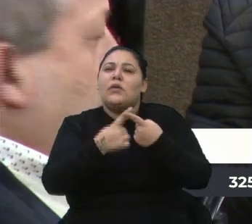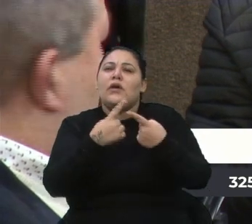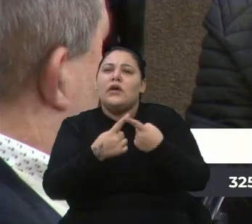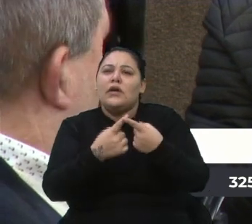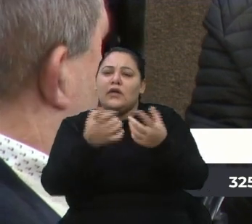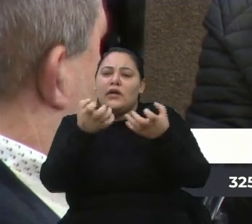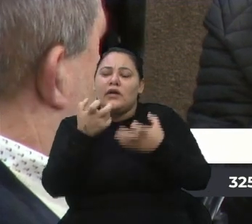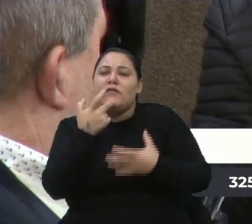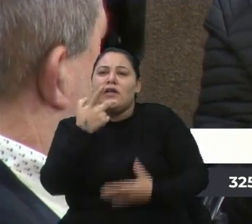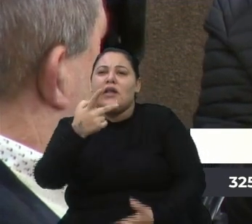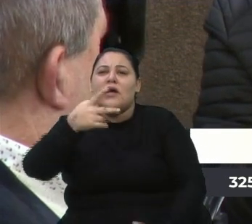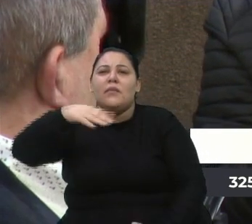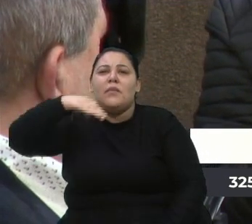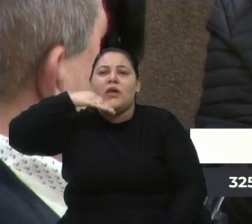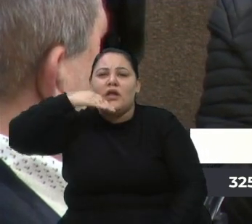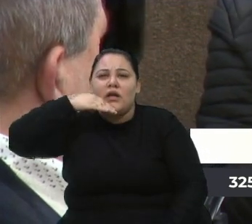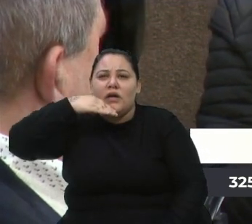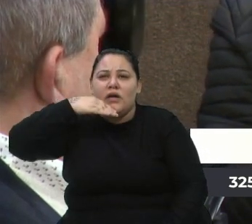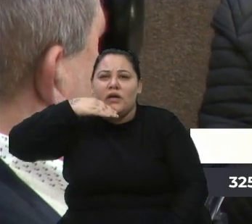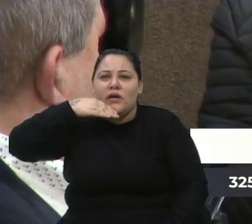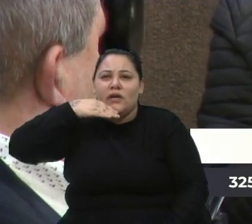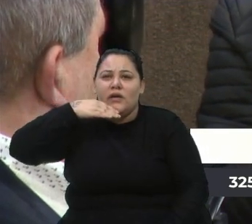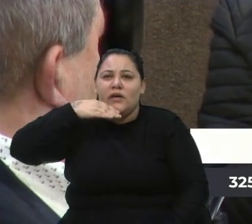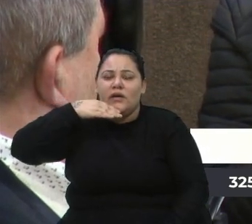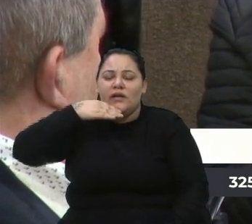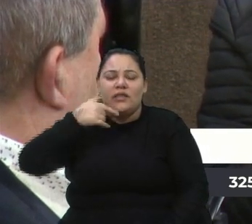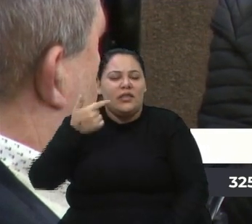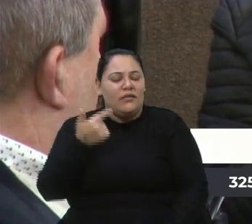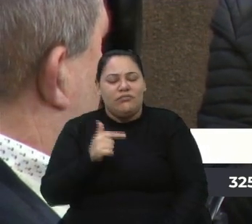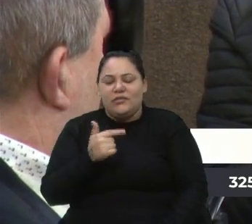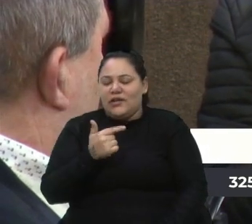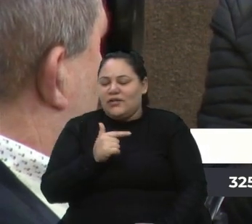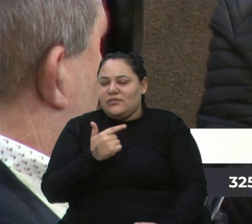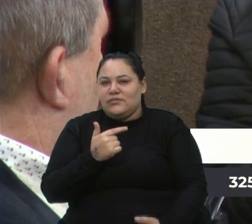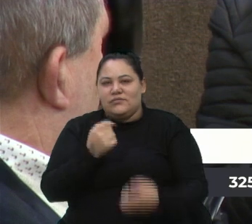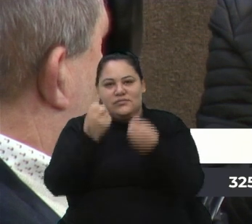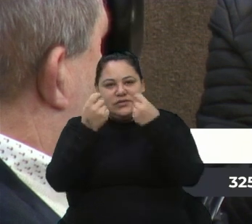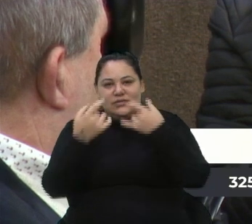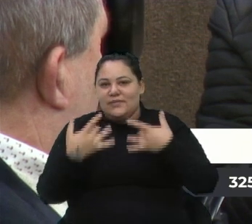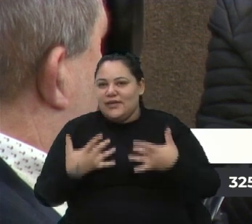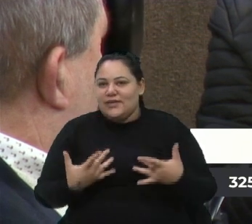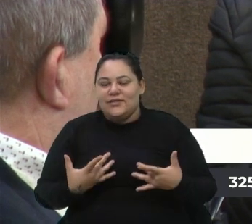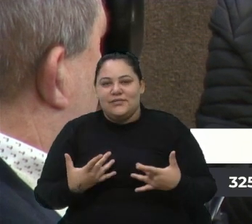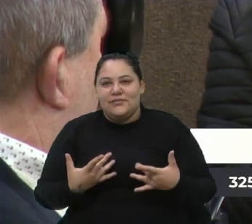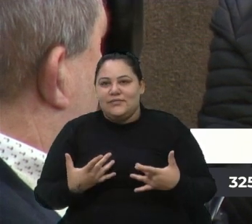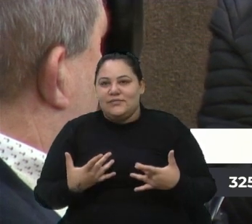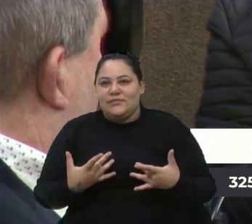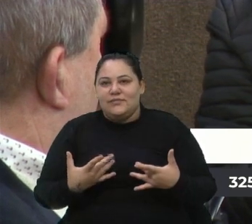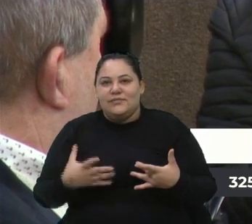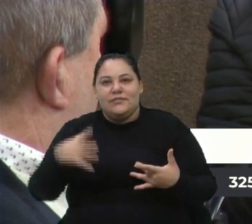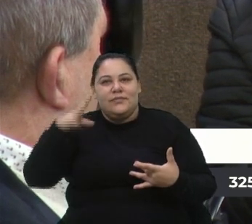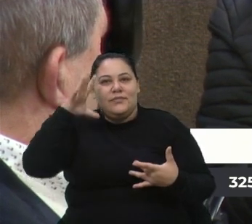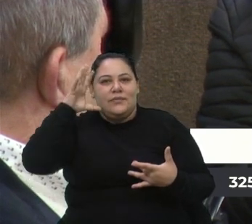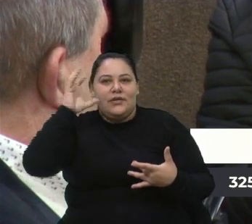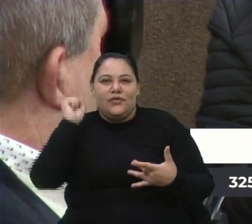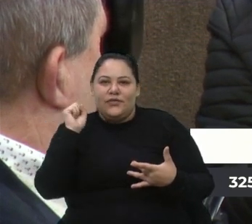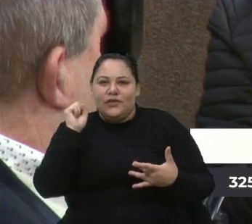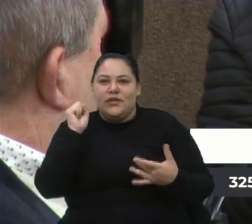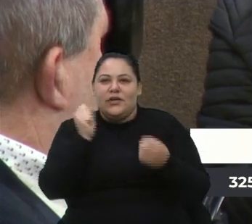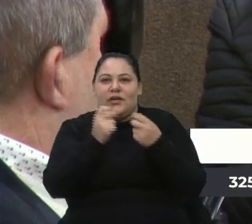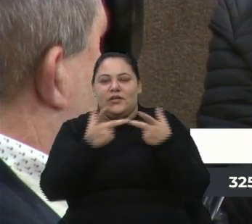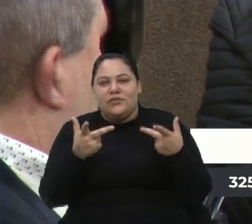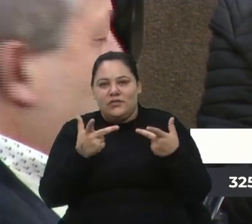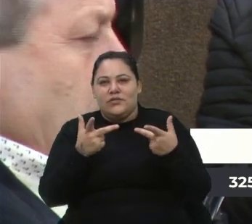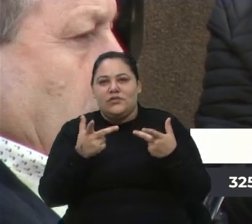Bortola, não existe justificativa altura para ouvir o que nós ouvimos ontem, de